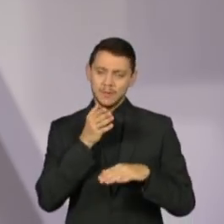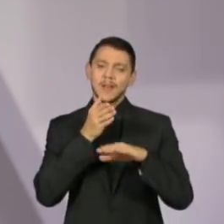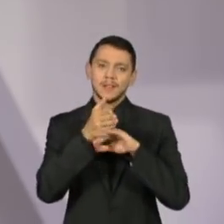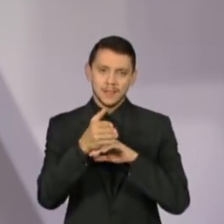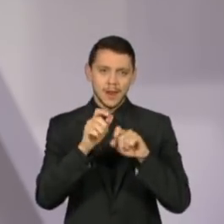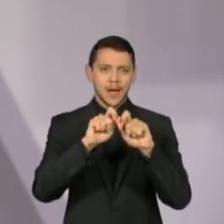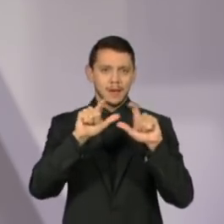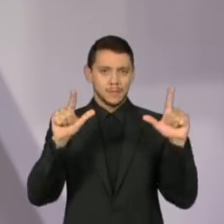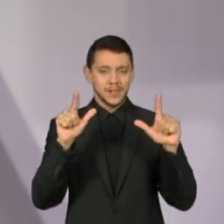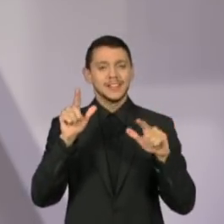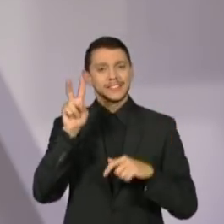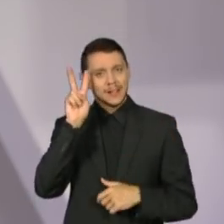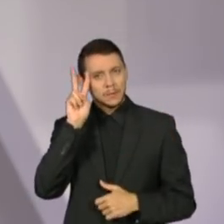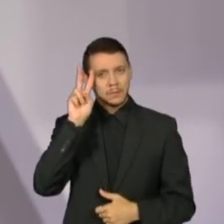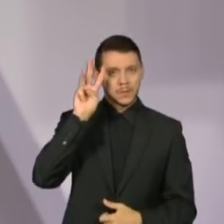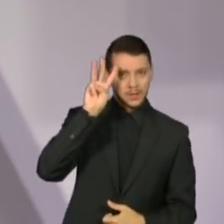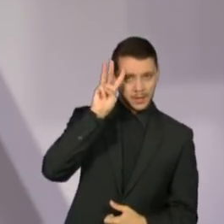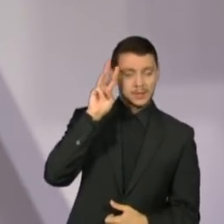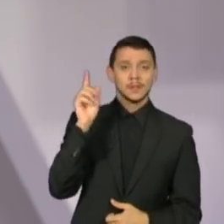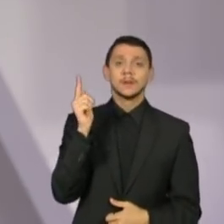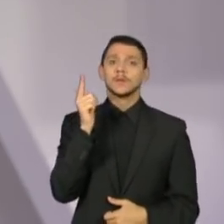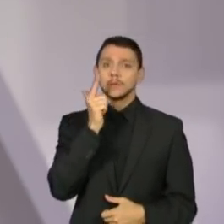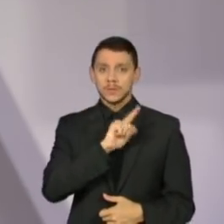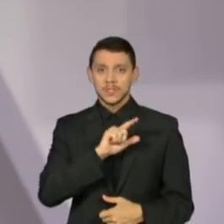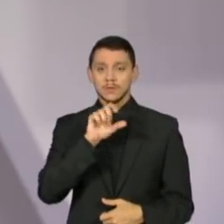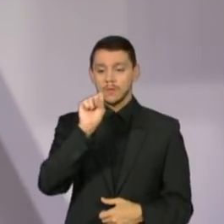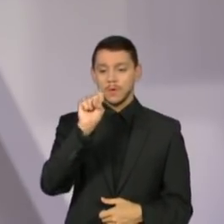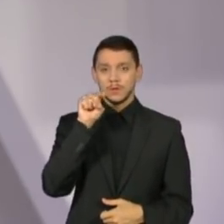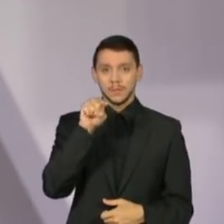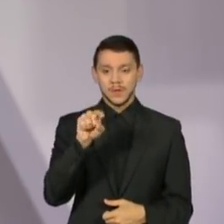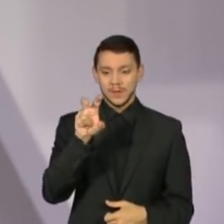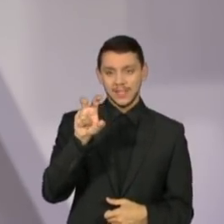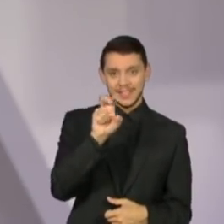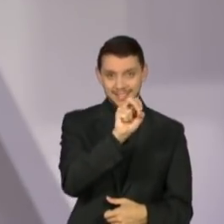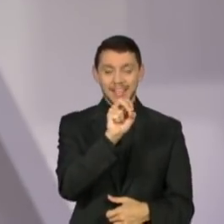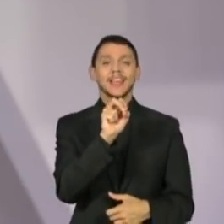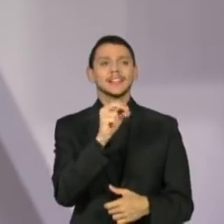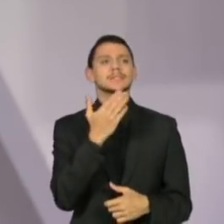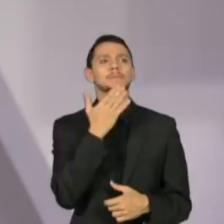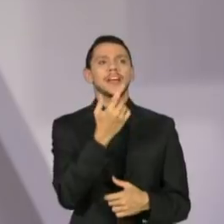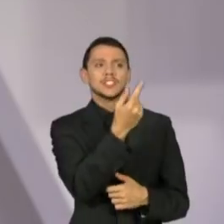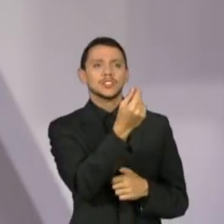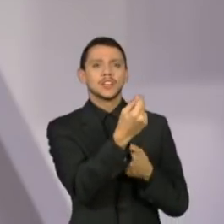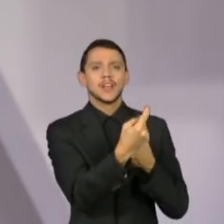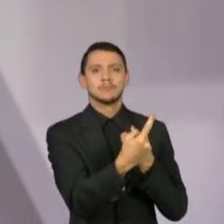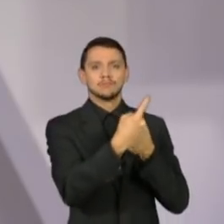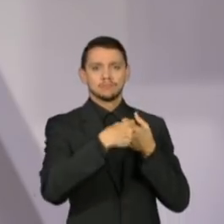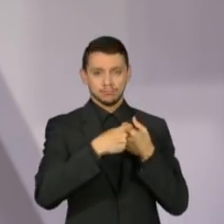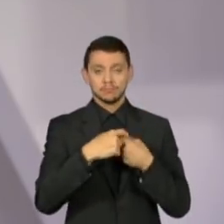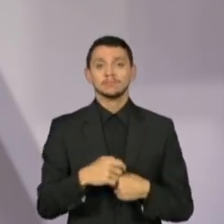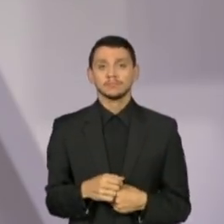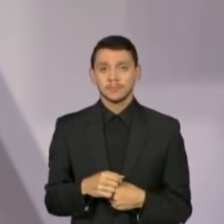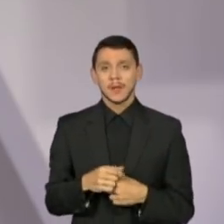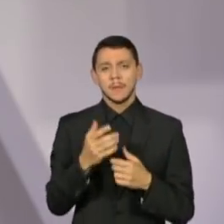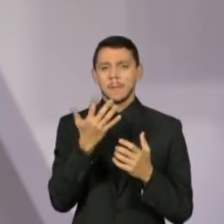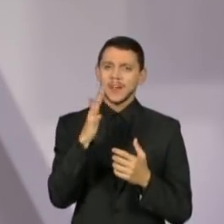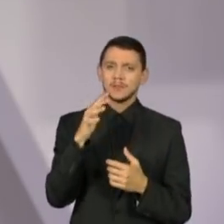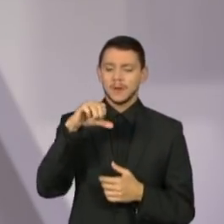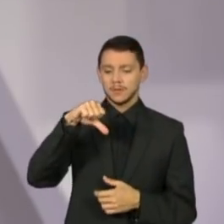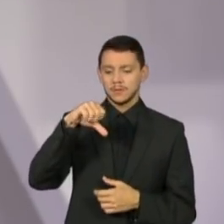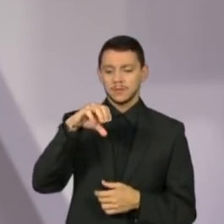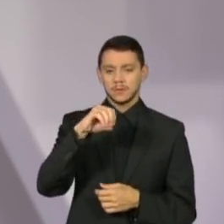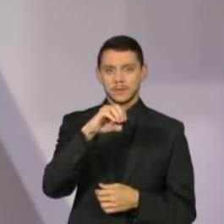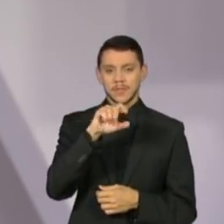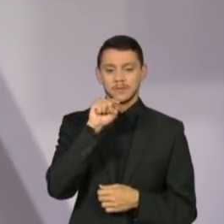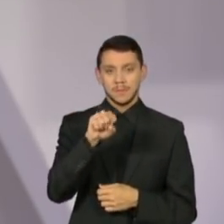-feira e concluíram 8.500 solicitações de devoluções. São cerca de 900 mil reais que devem ser